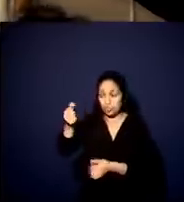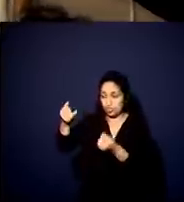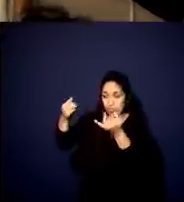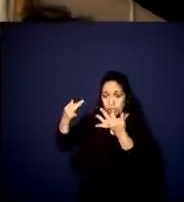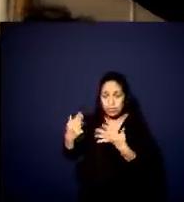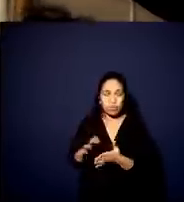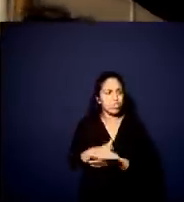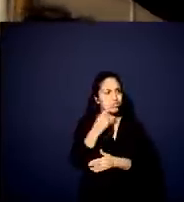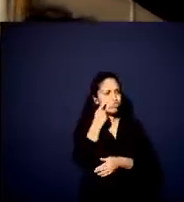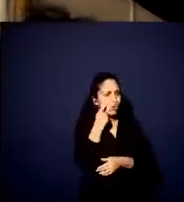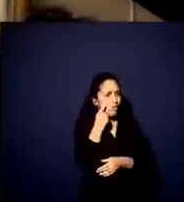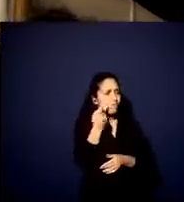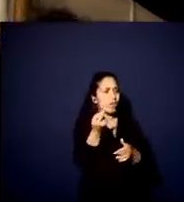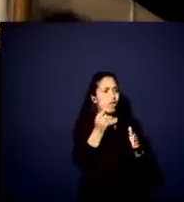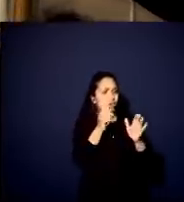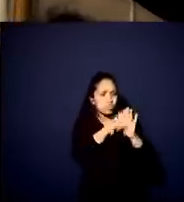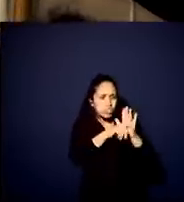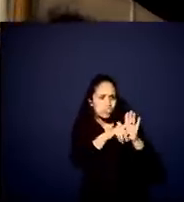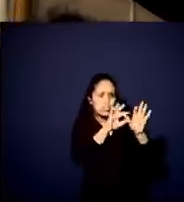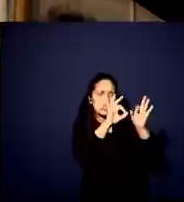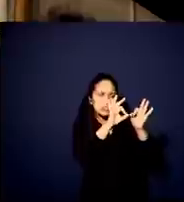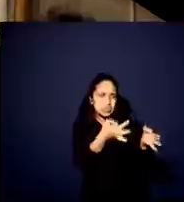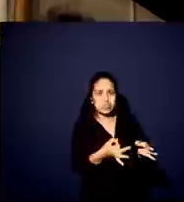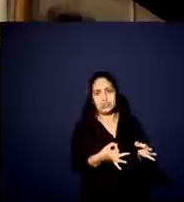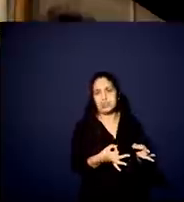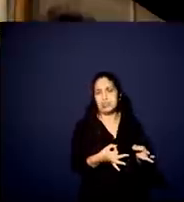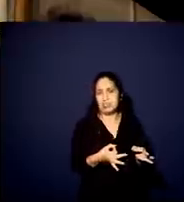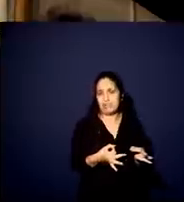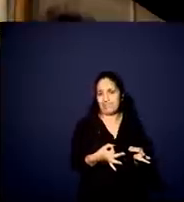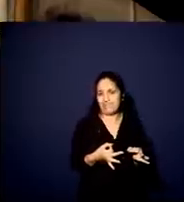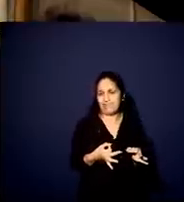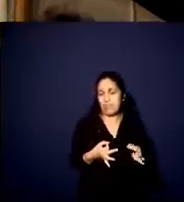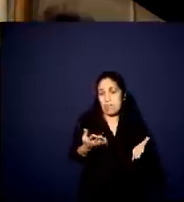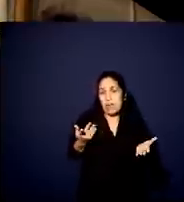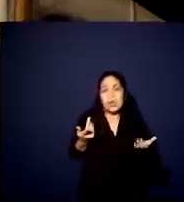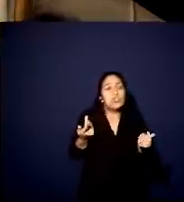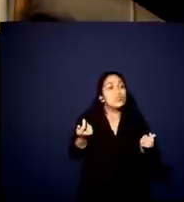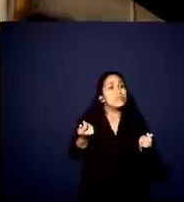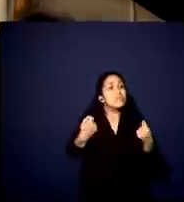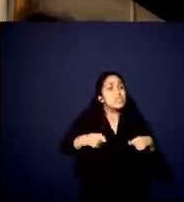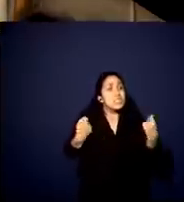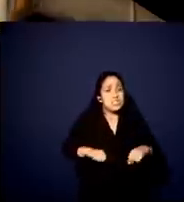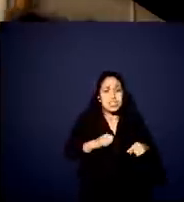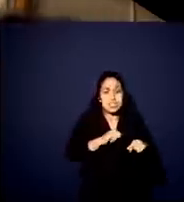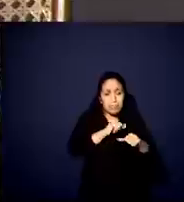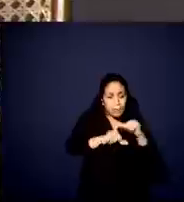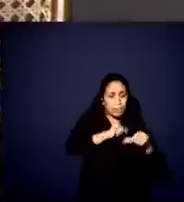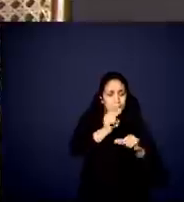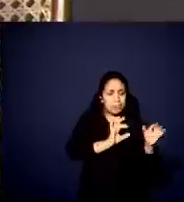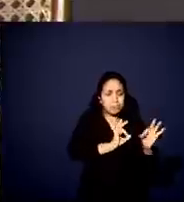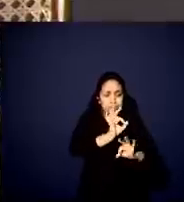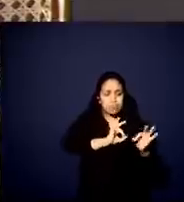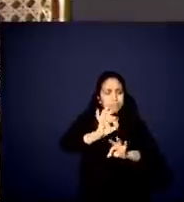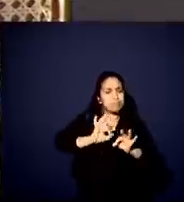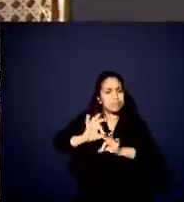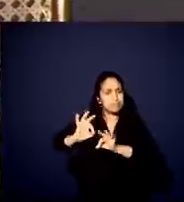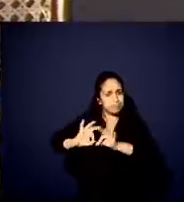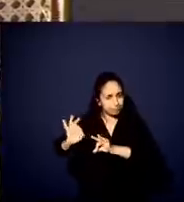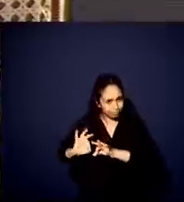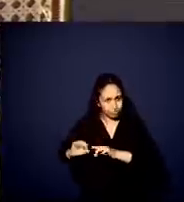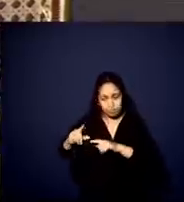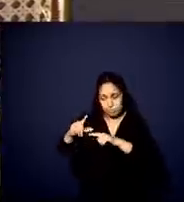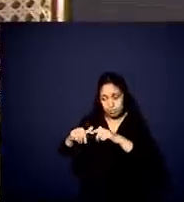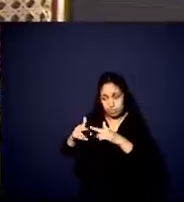simplificado o sistema tributário. Só que essa simplificação, ela exige uma reforma, porque a classificação dos